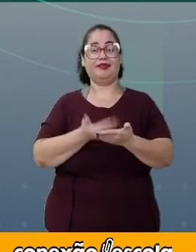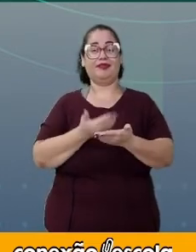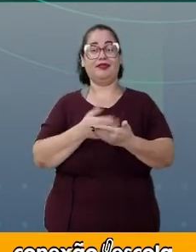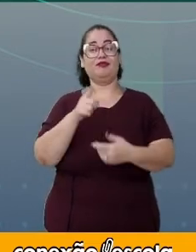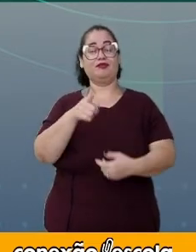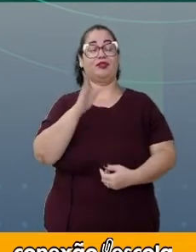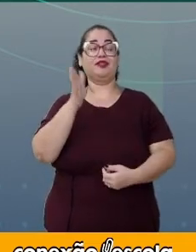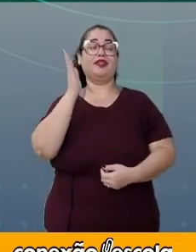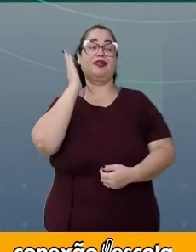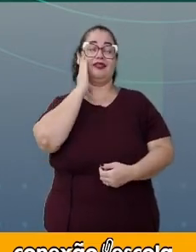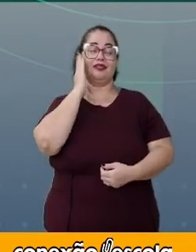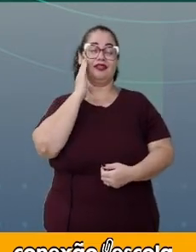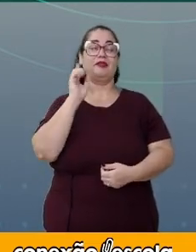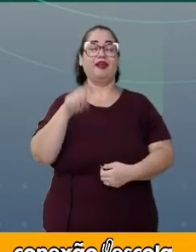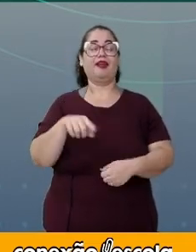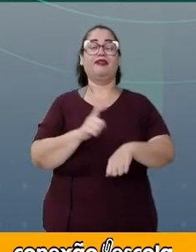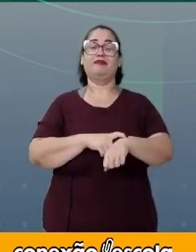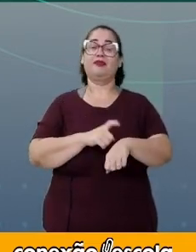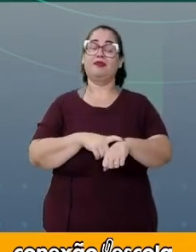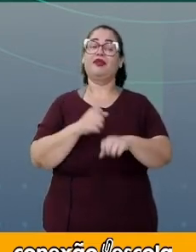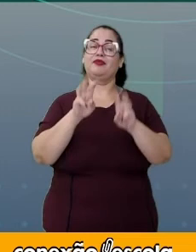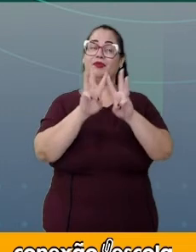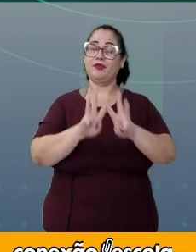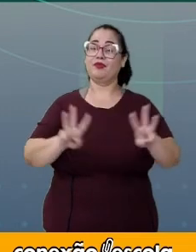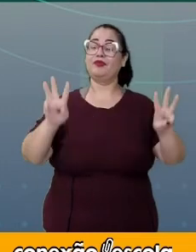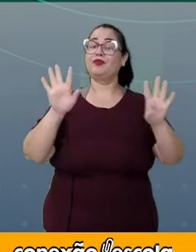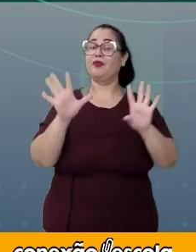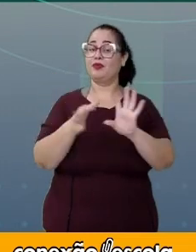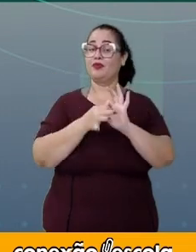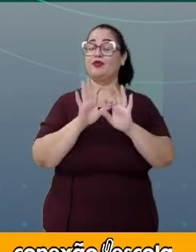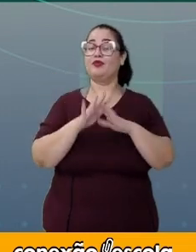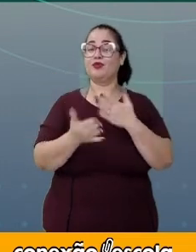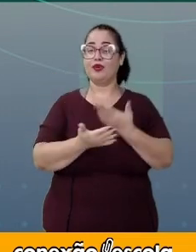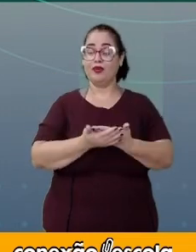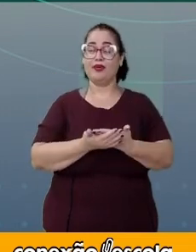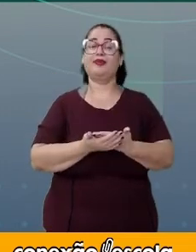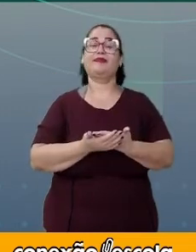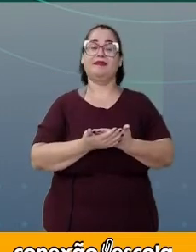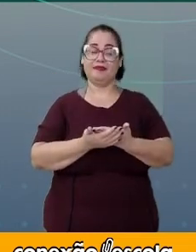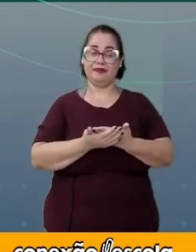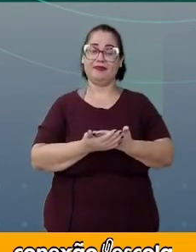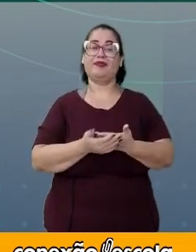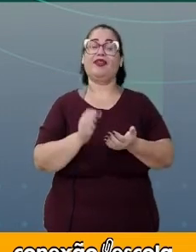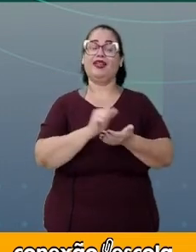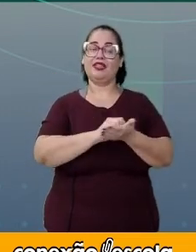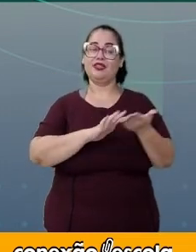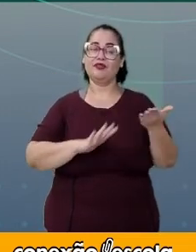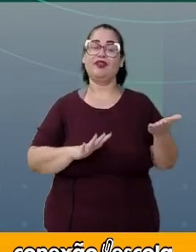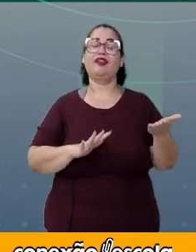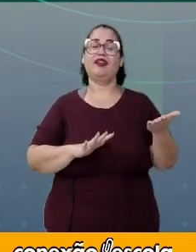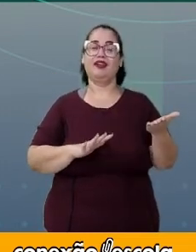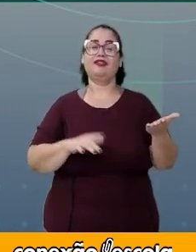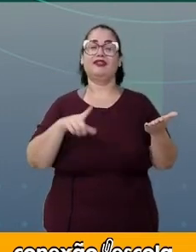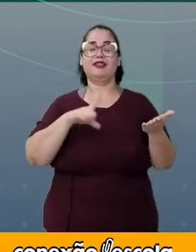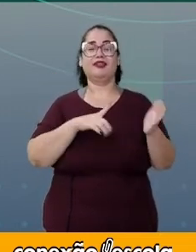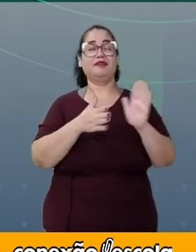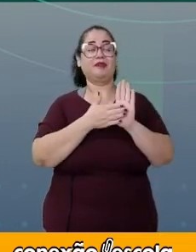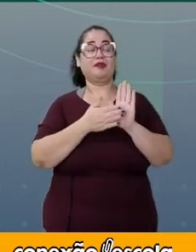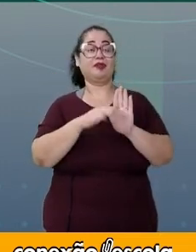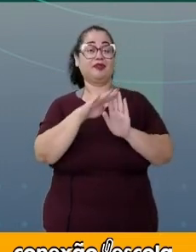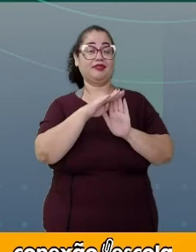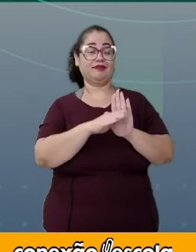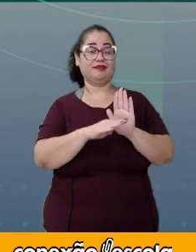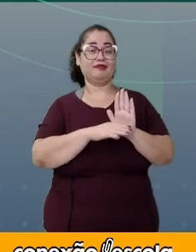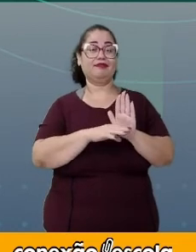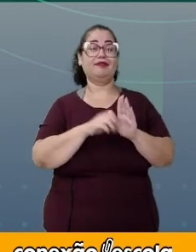você já sabe. É hora do portal Conexão Escola e das Atividades Propostas.